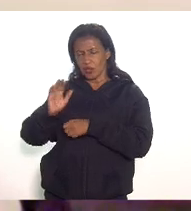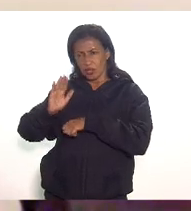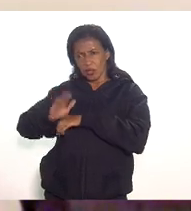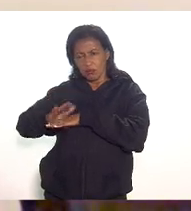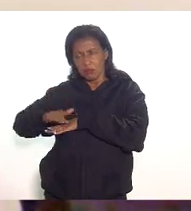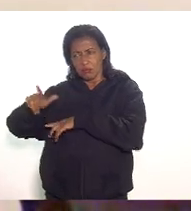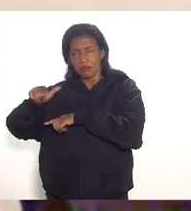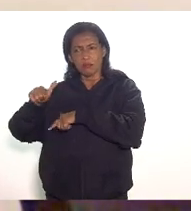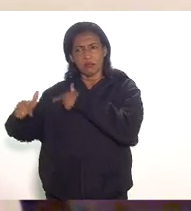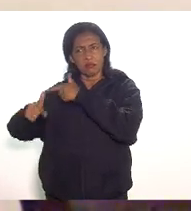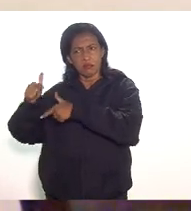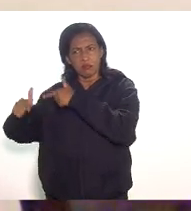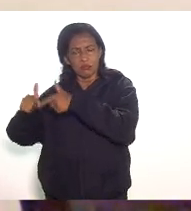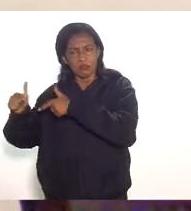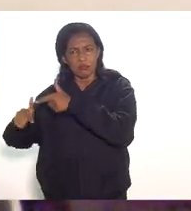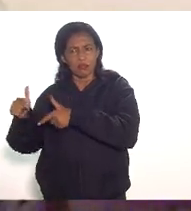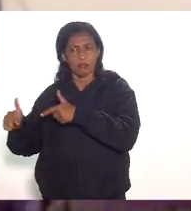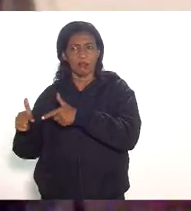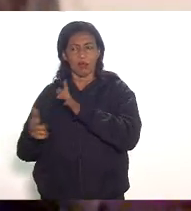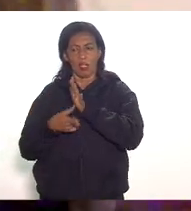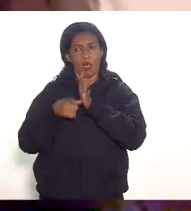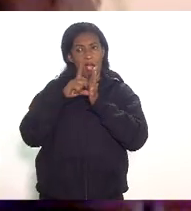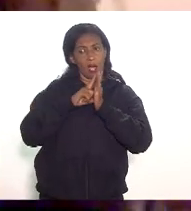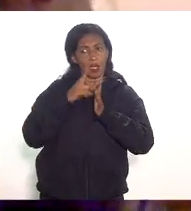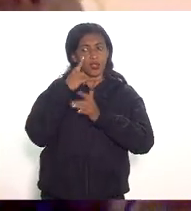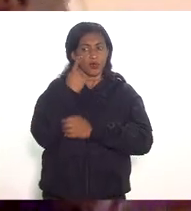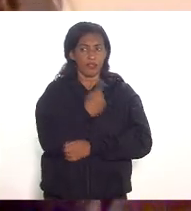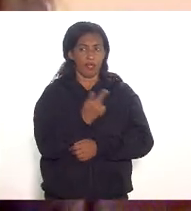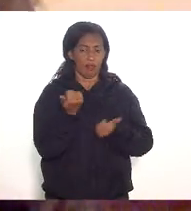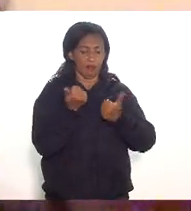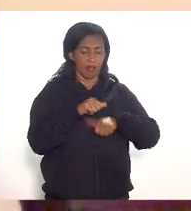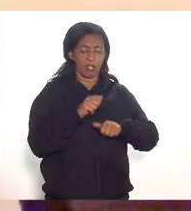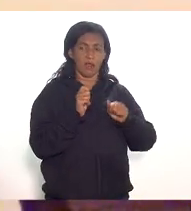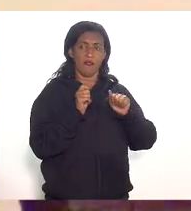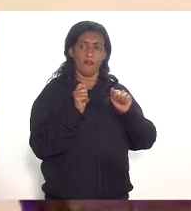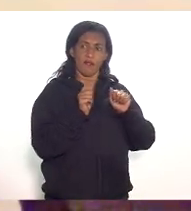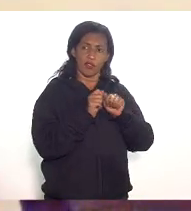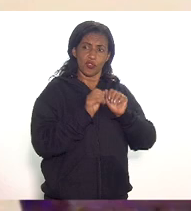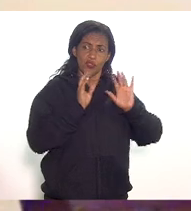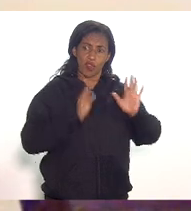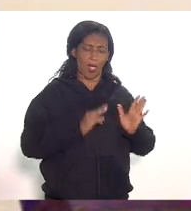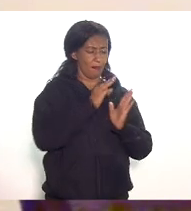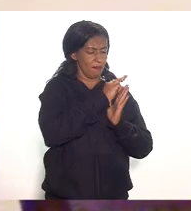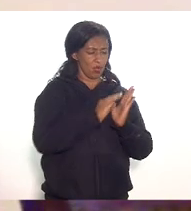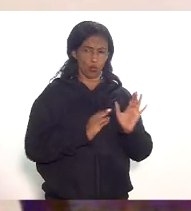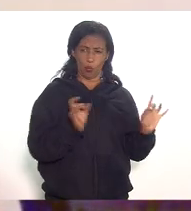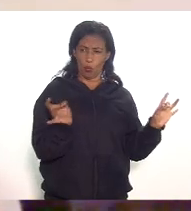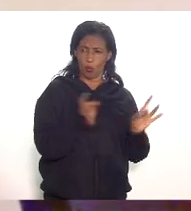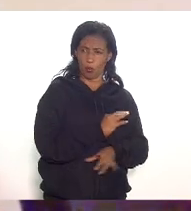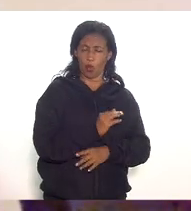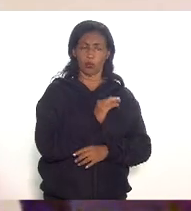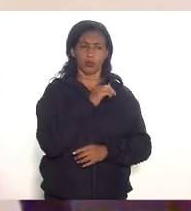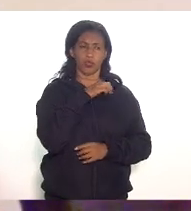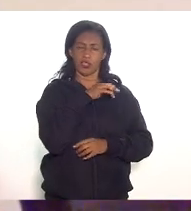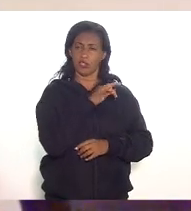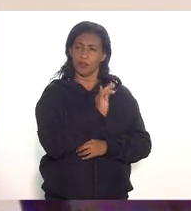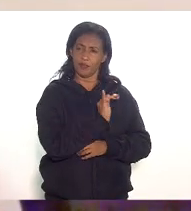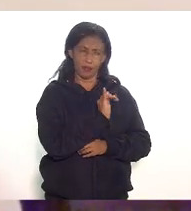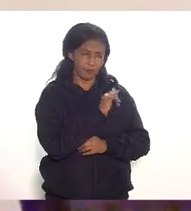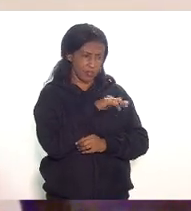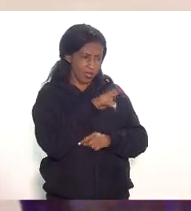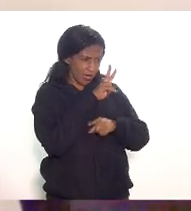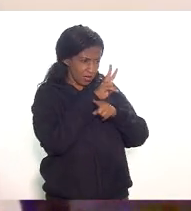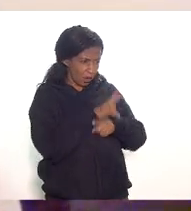olhar essa avaliação exante feita pelo IPEA porque lá estabelece metodologias necessárias para isso então